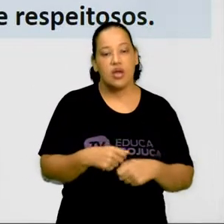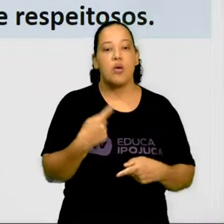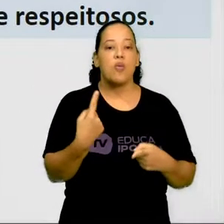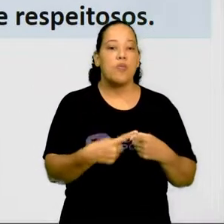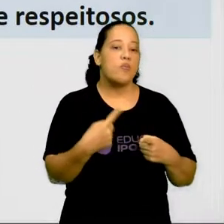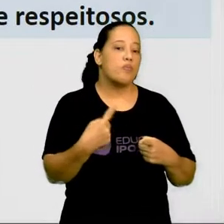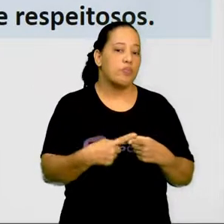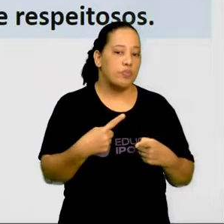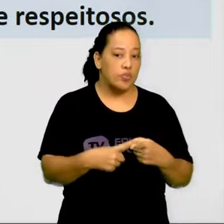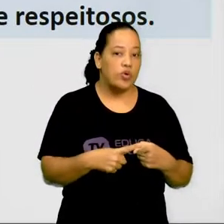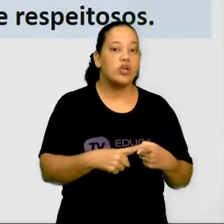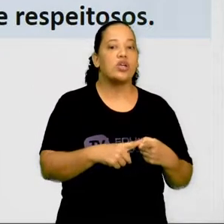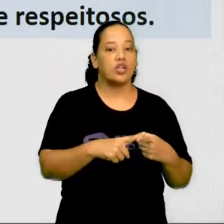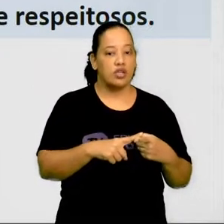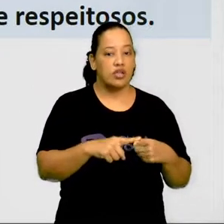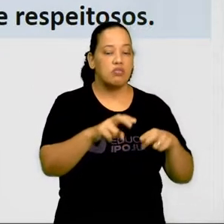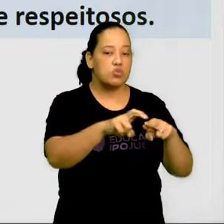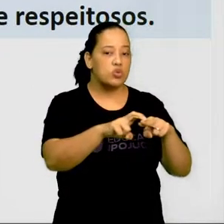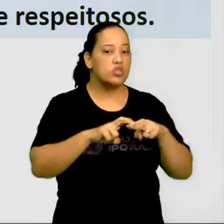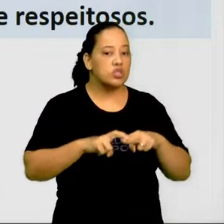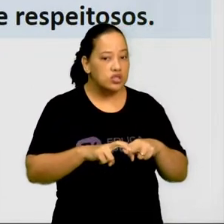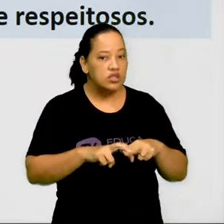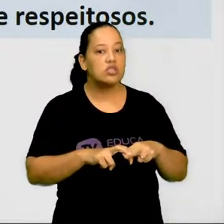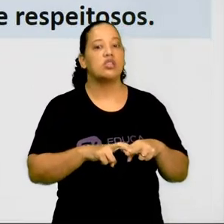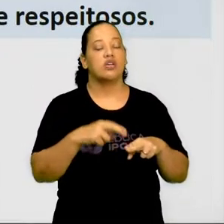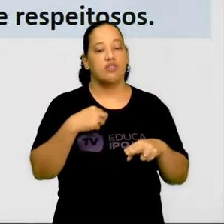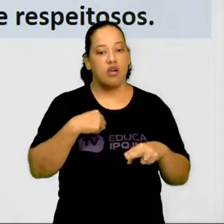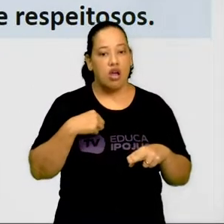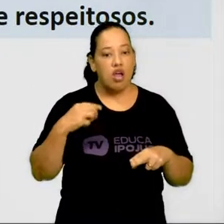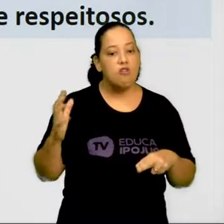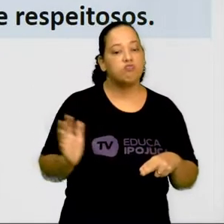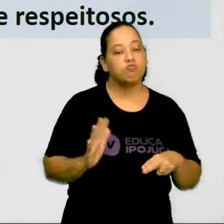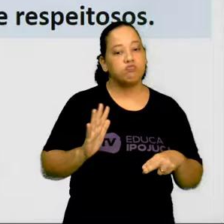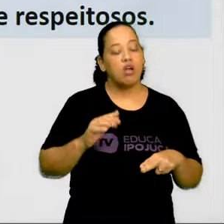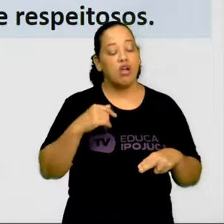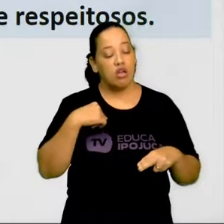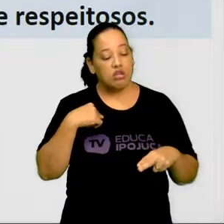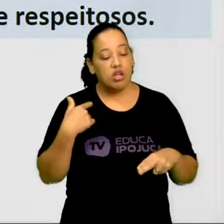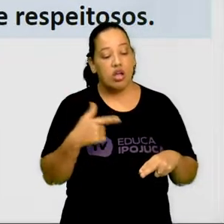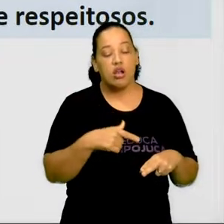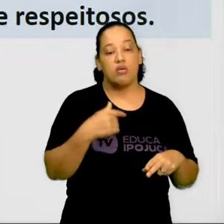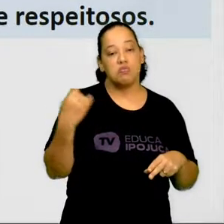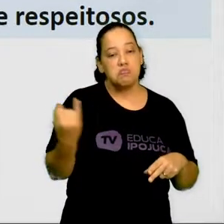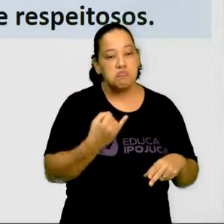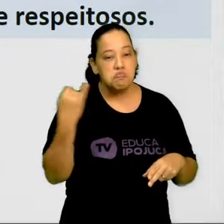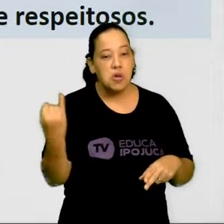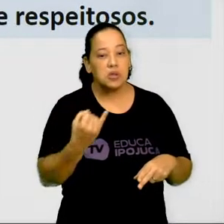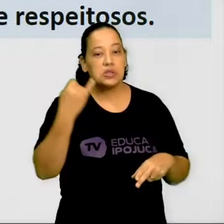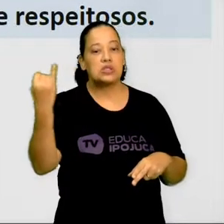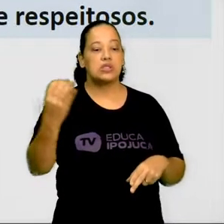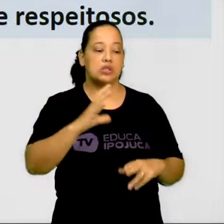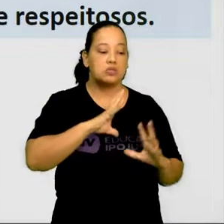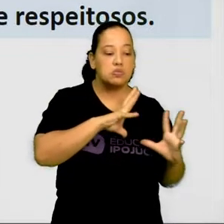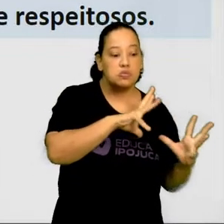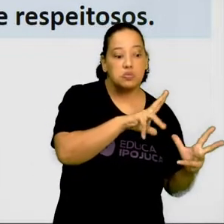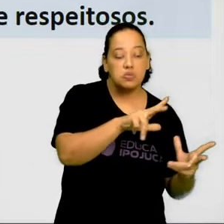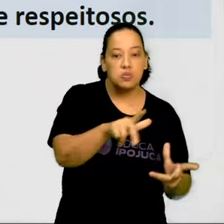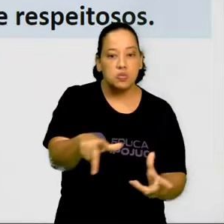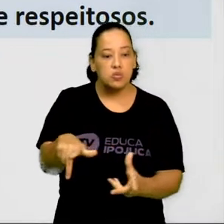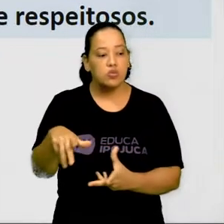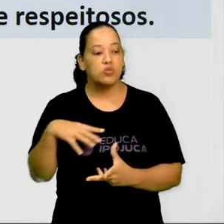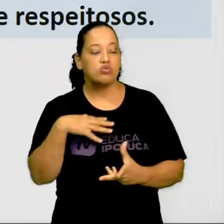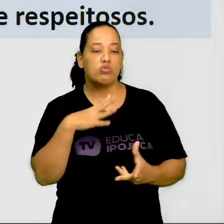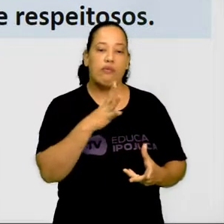permite valorizar o quê? A nossa origem, explorar o mundo de maneira espontânea e bem